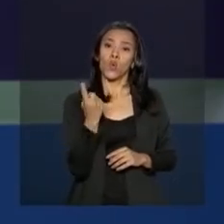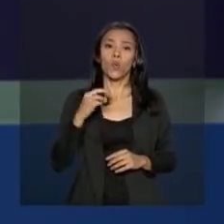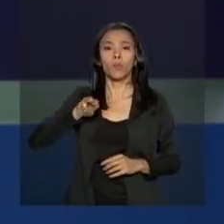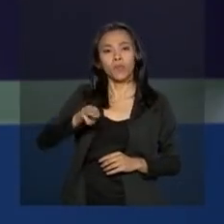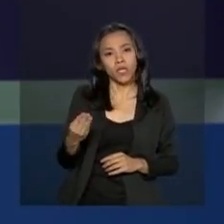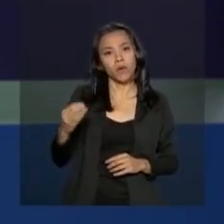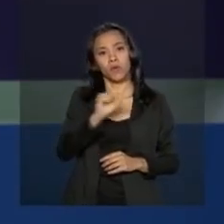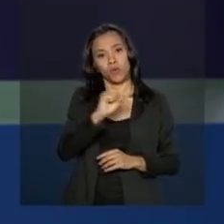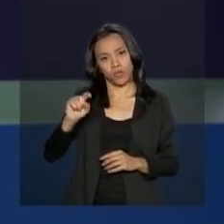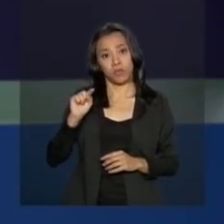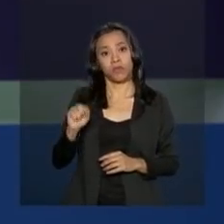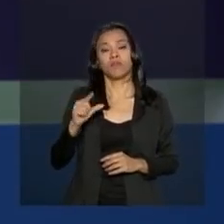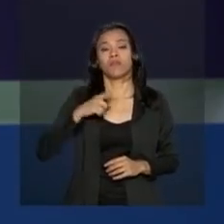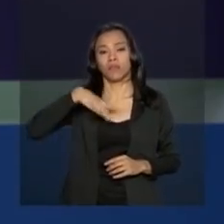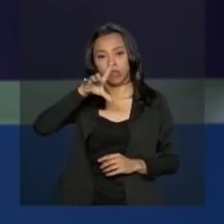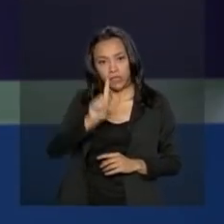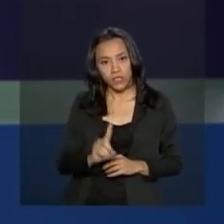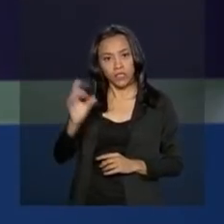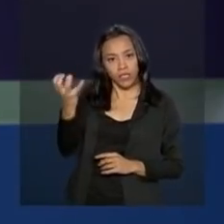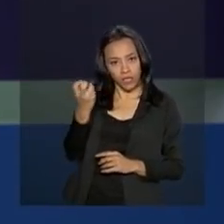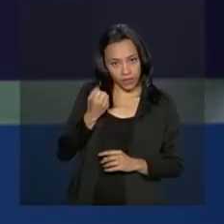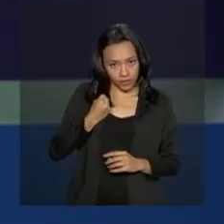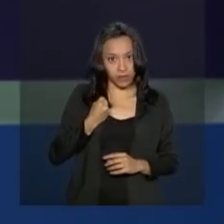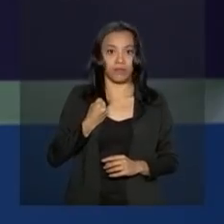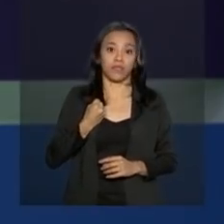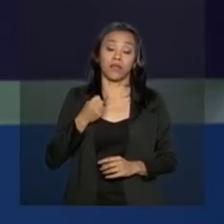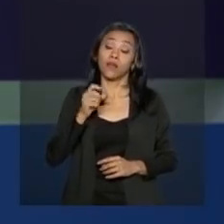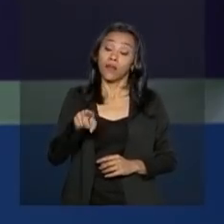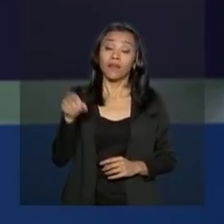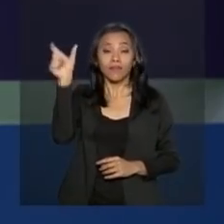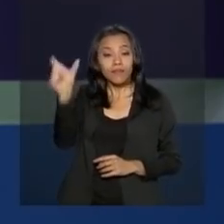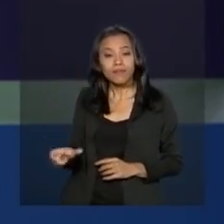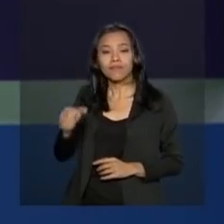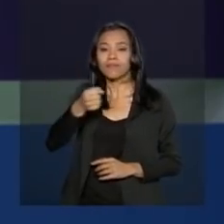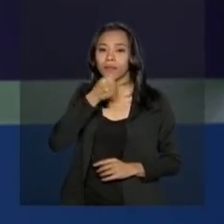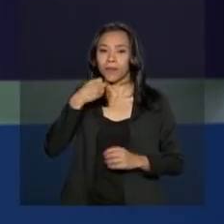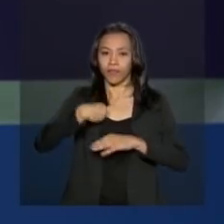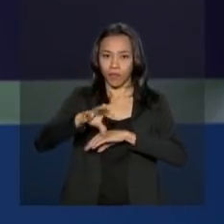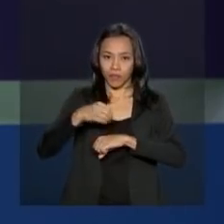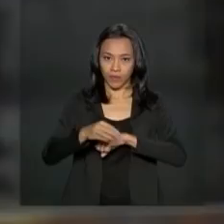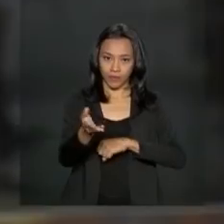têm direito a receber o benefício. A repórter Márcia Fernandes tem as informações.